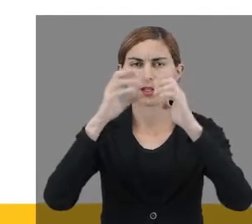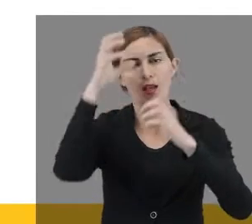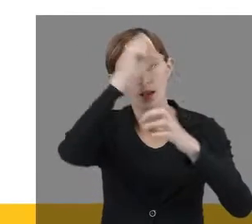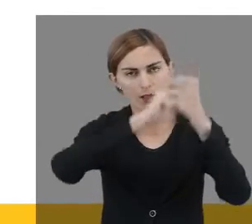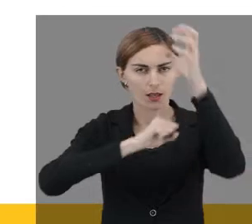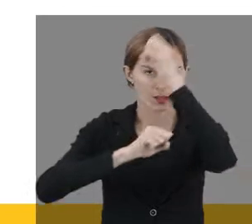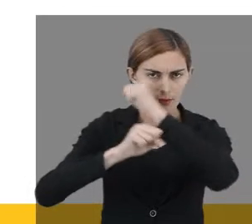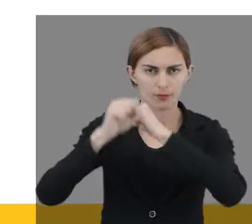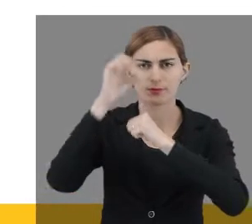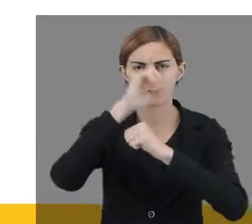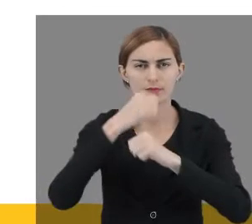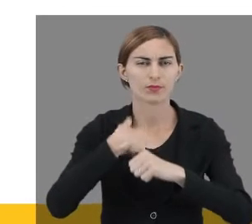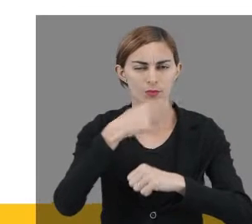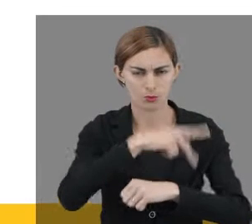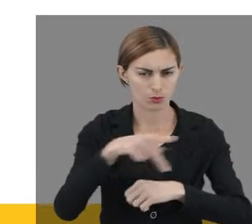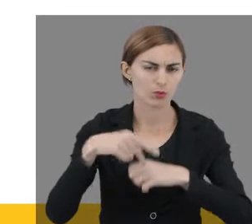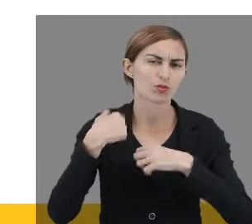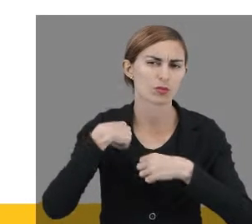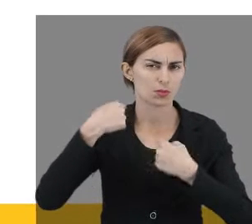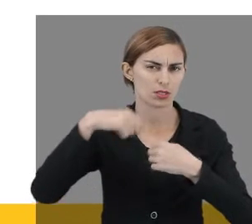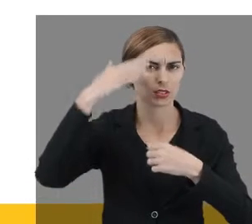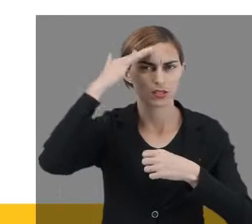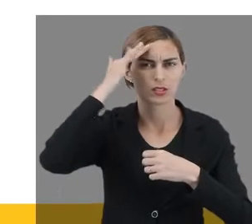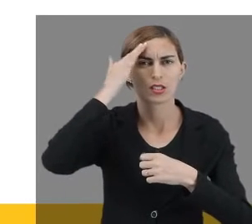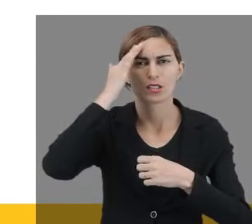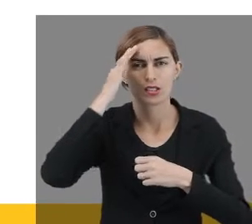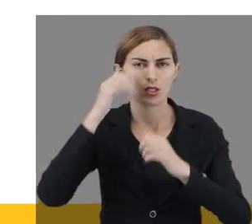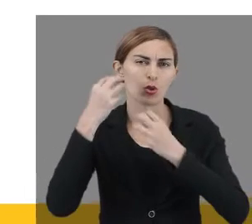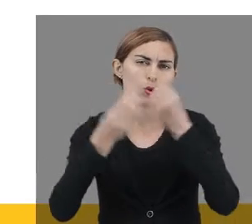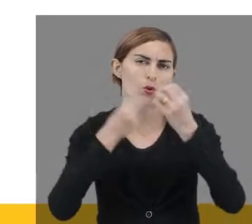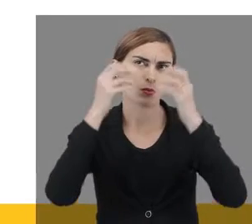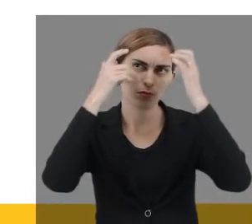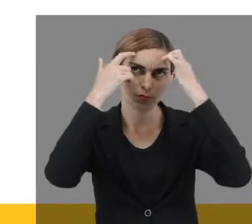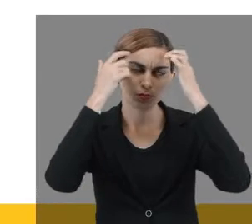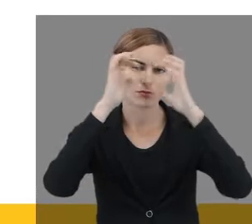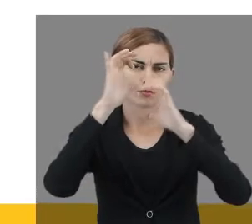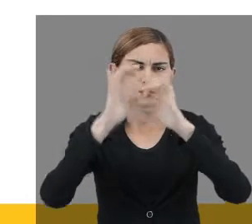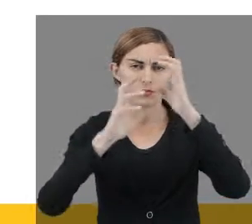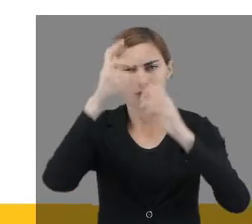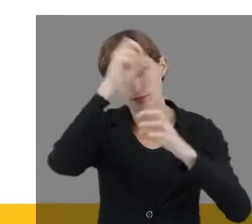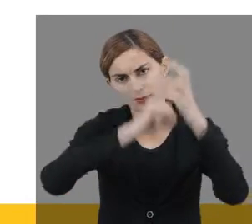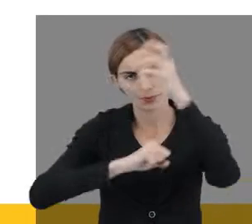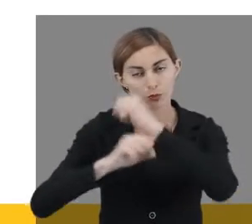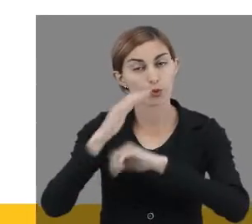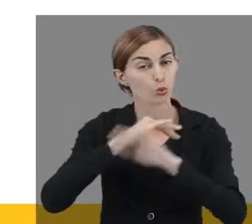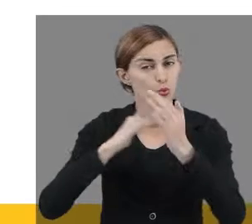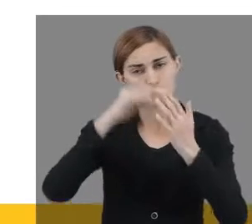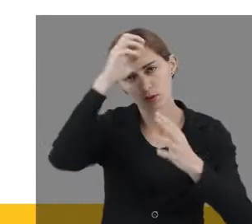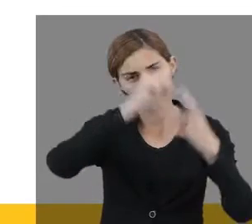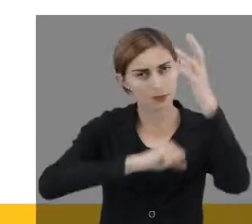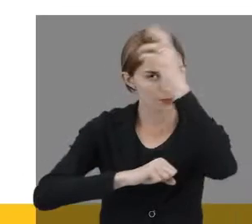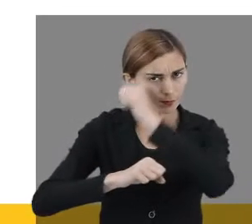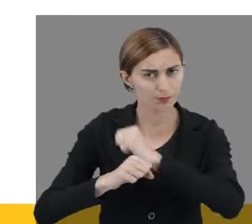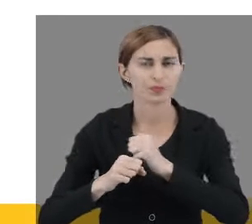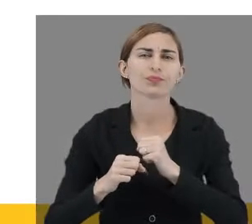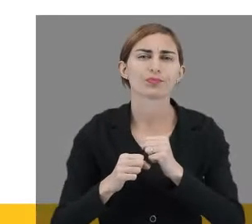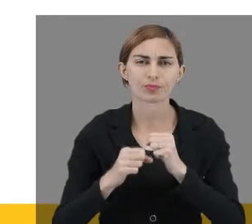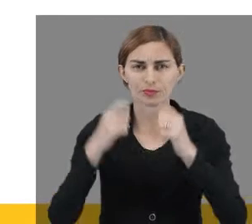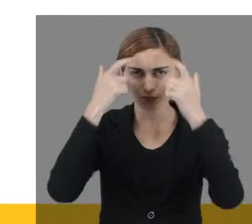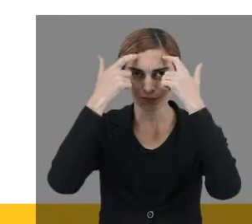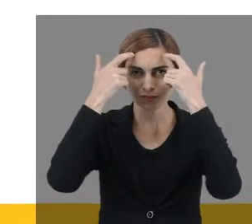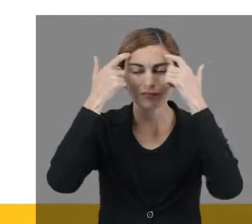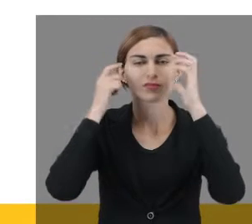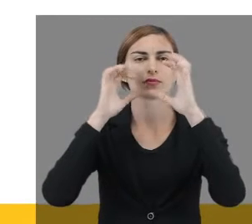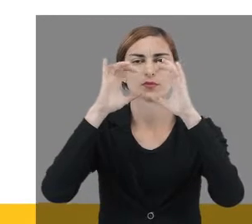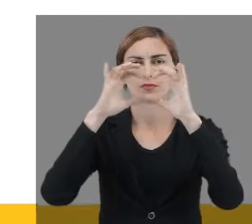Então a aprendizagem, enquanto educador, nós precisamos ter noção desse funcionamento cerebral. E toda a aprendizagem, ela vai partir das